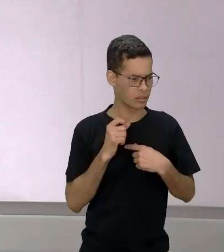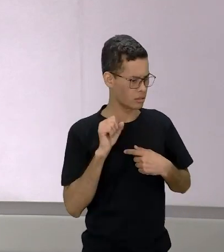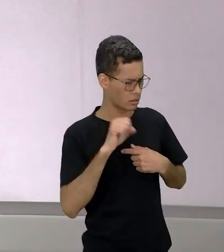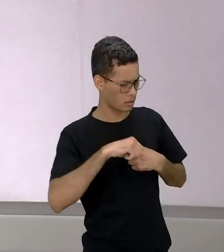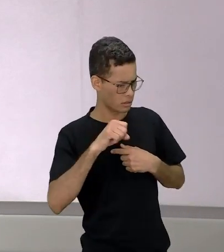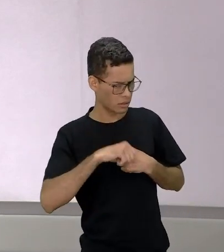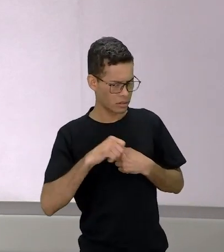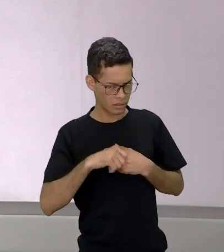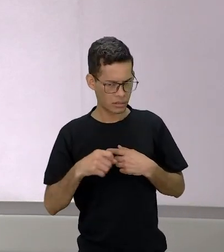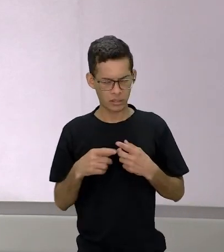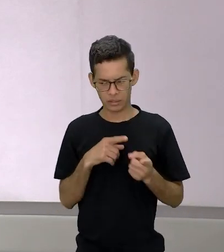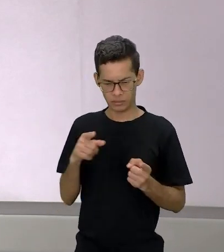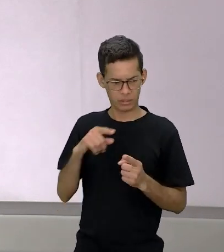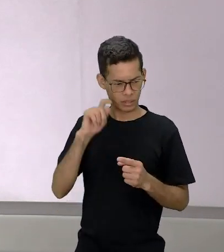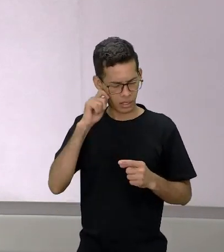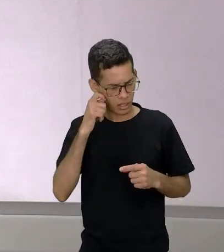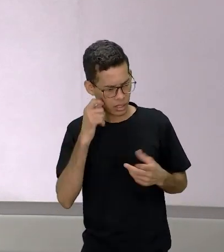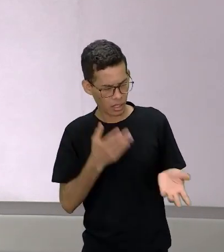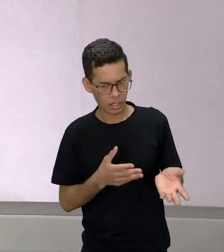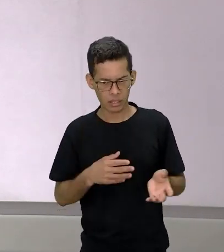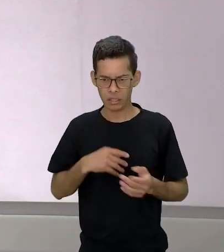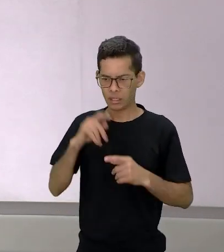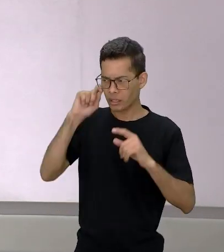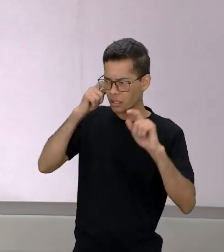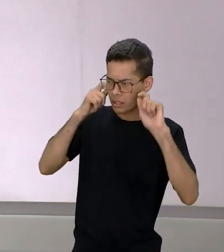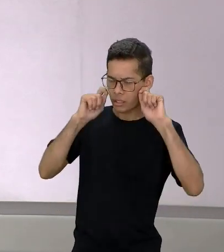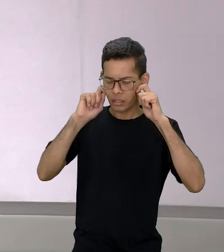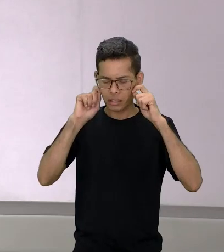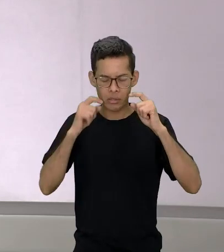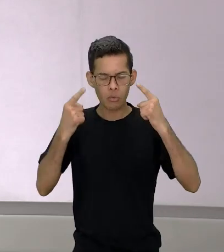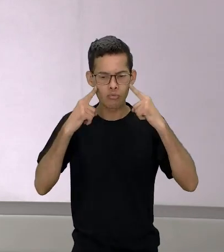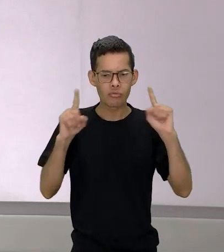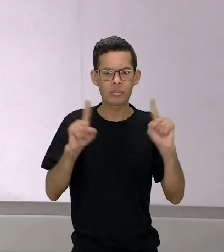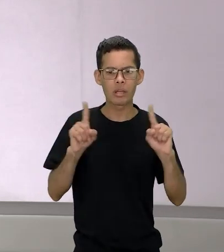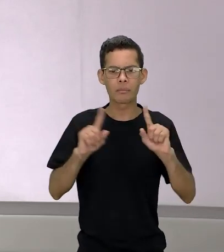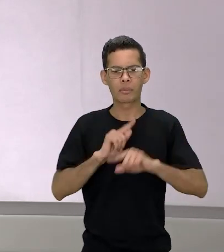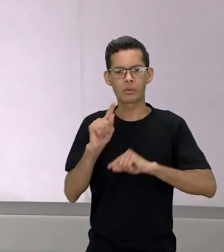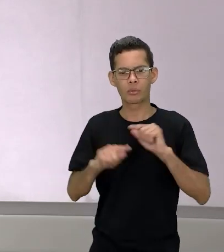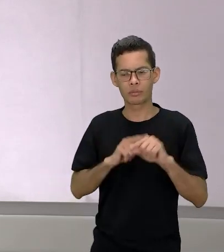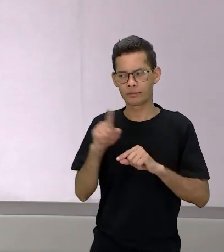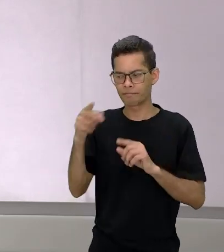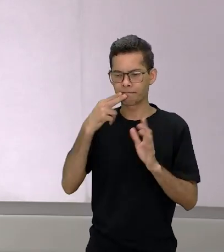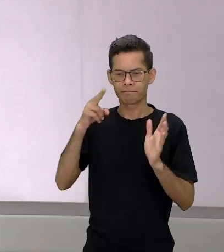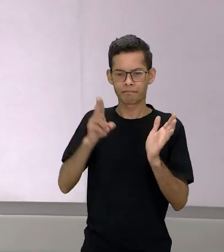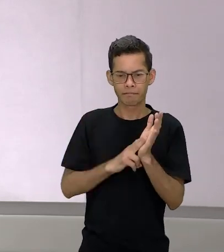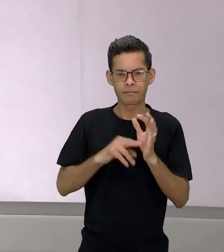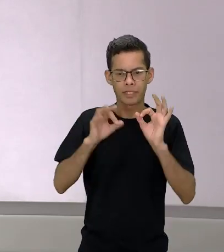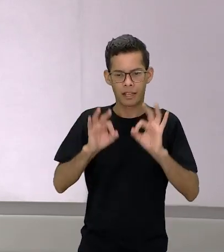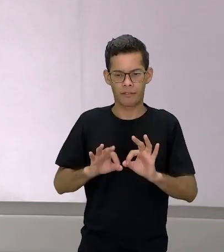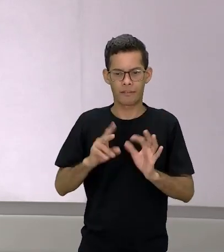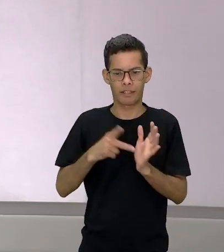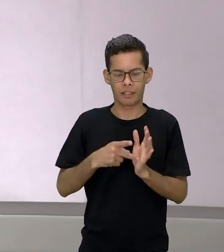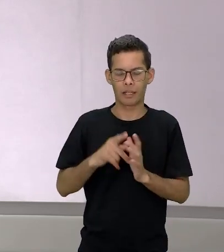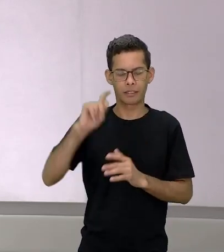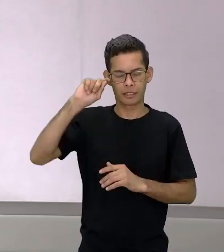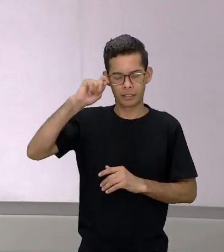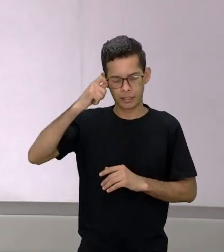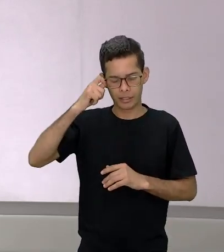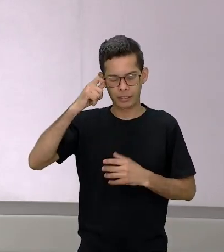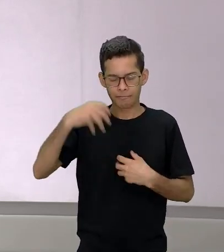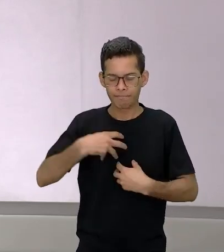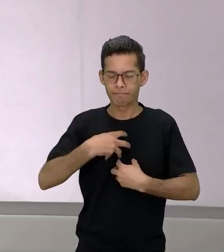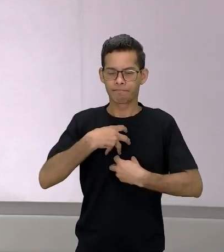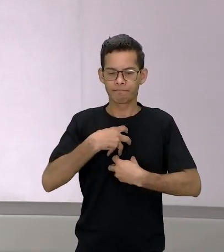que coisa ser negra negra e eu não sabia a triste verdade que aquilo escondia negra e me